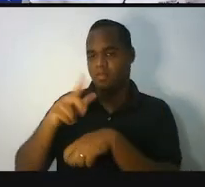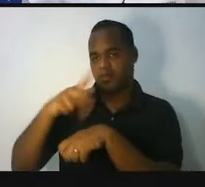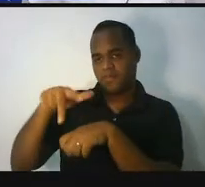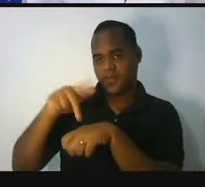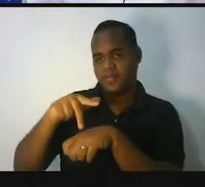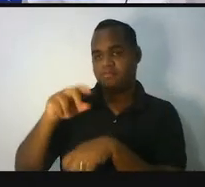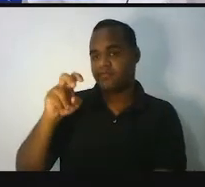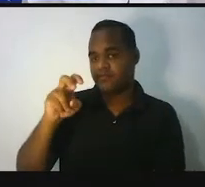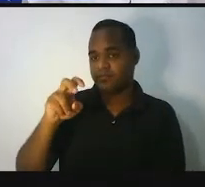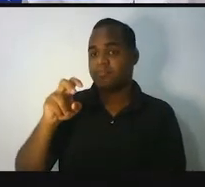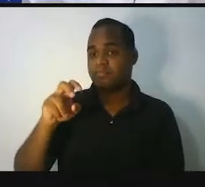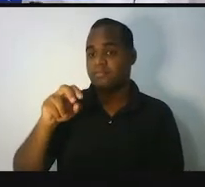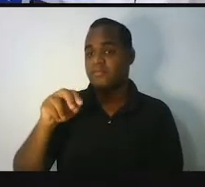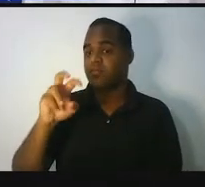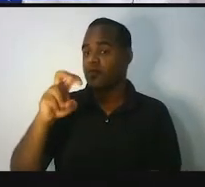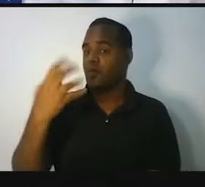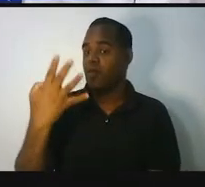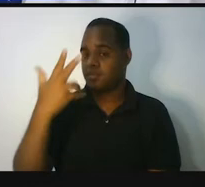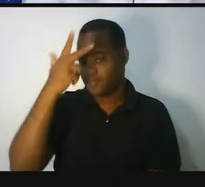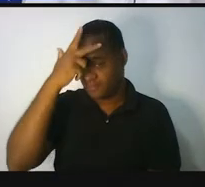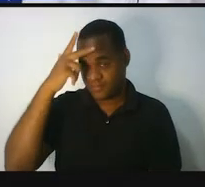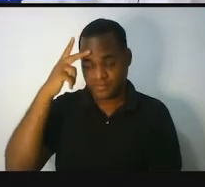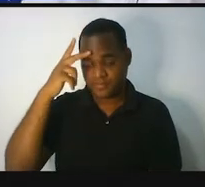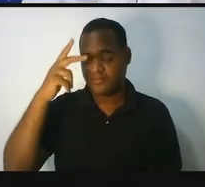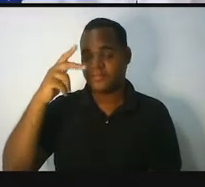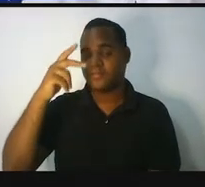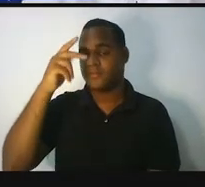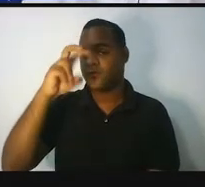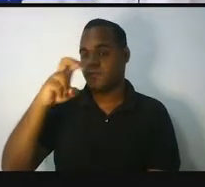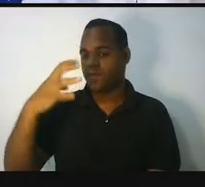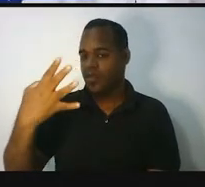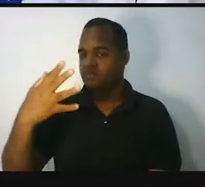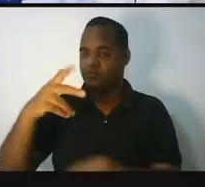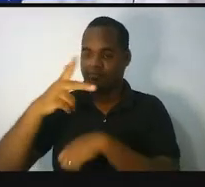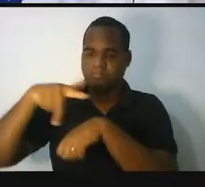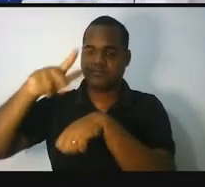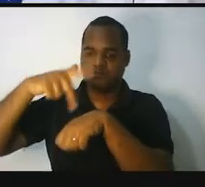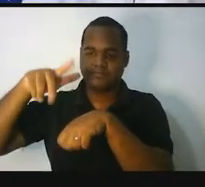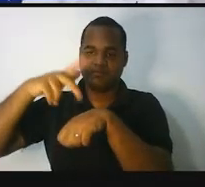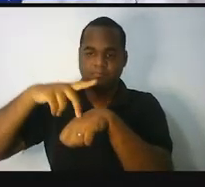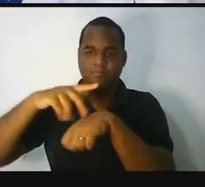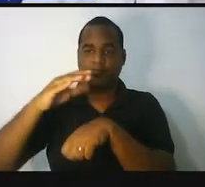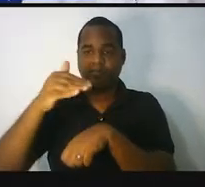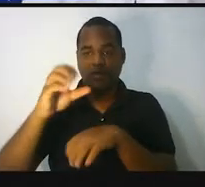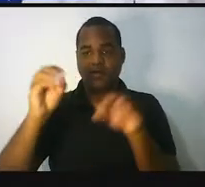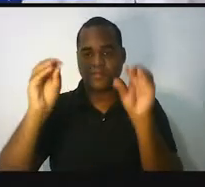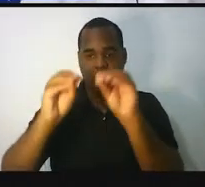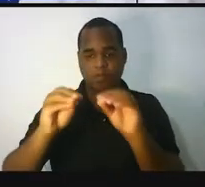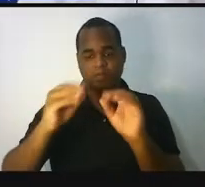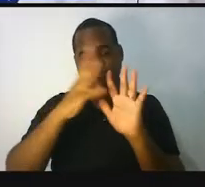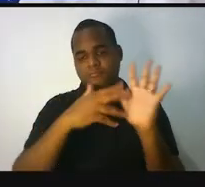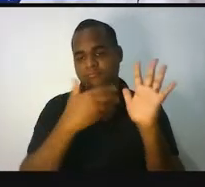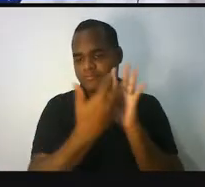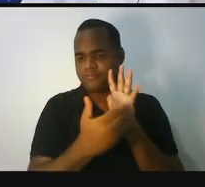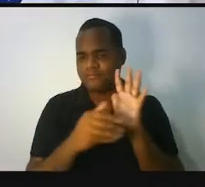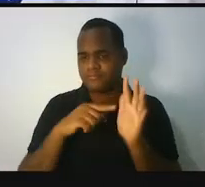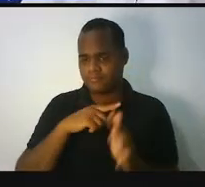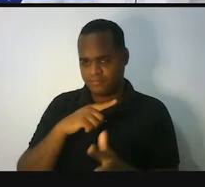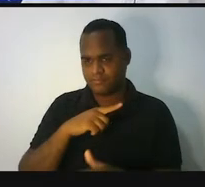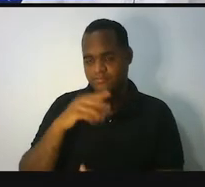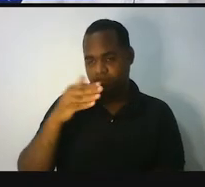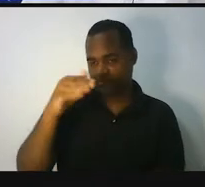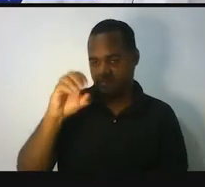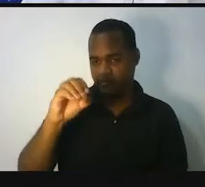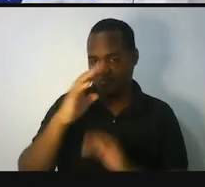total de 54 países. 10 foram colocados na tabela. Se 10 foram